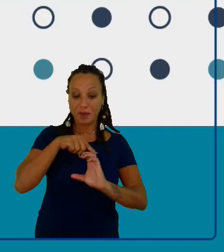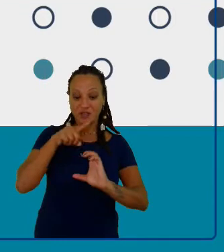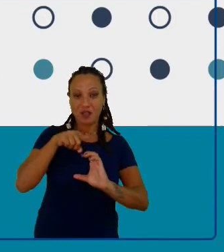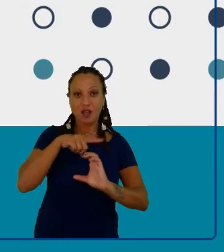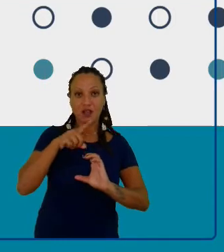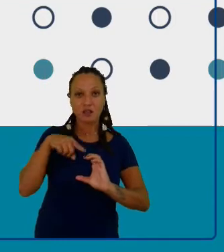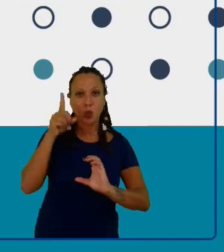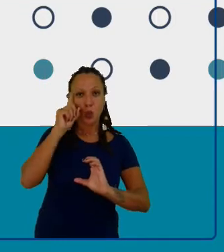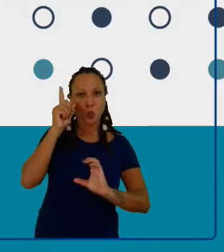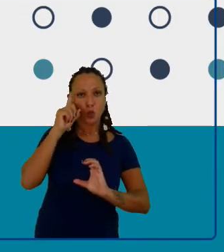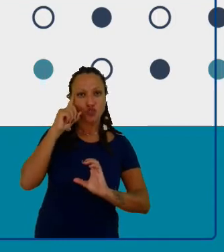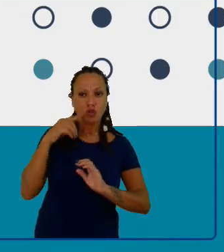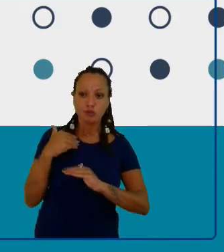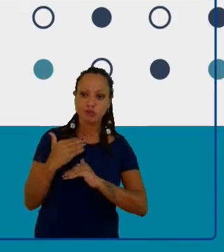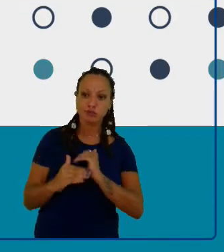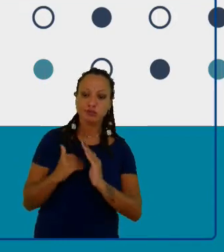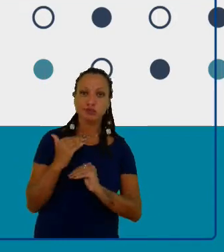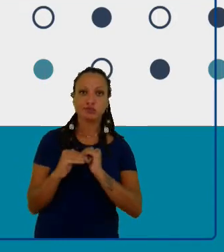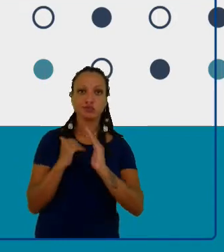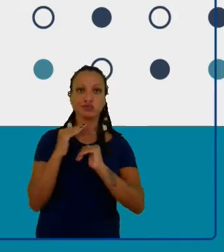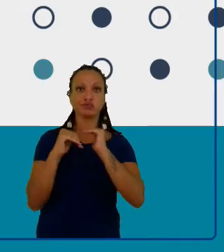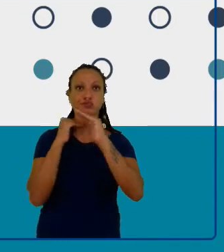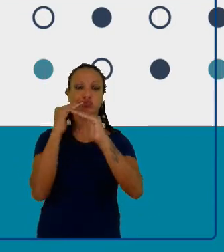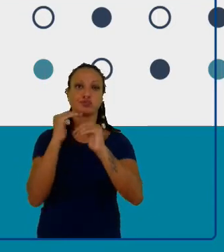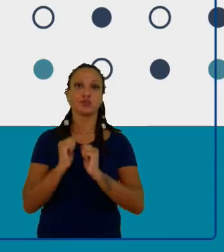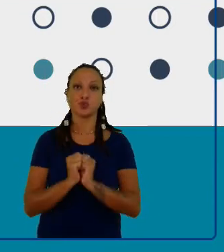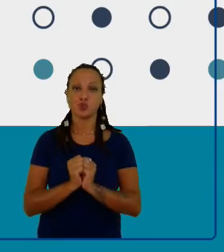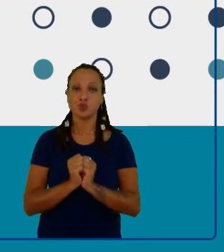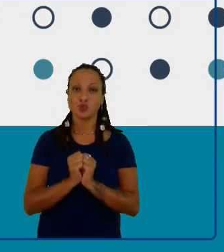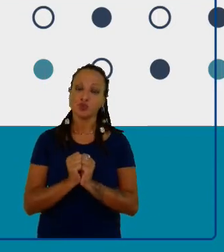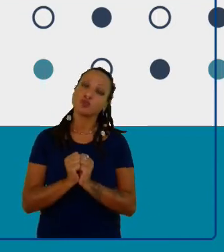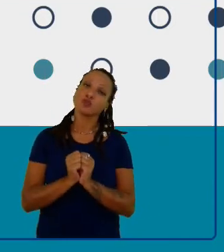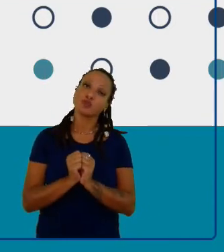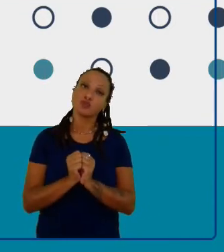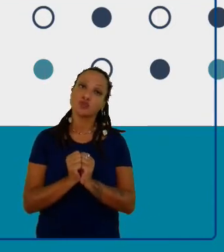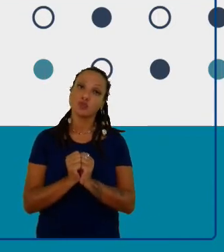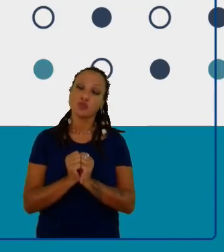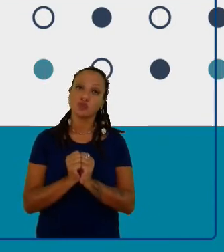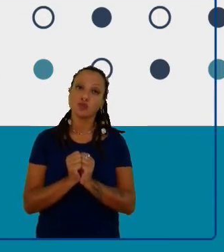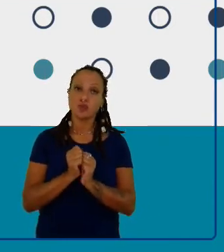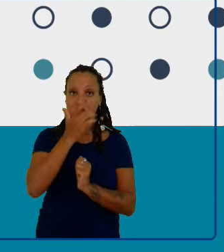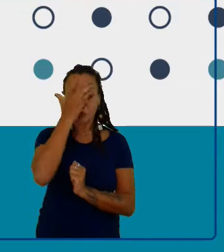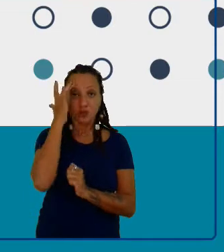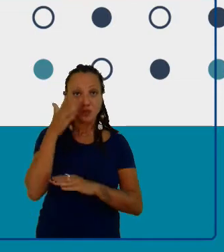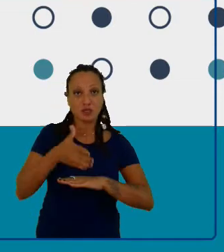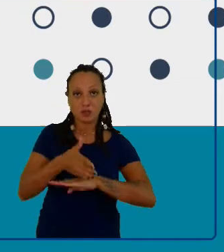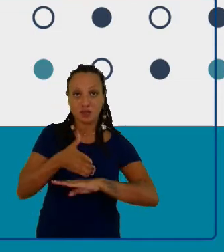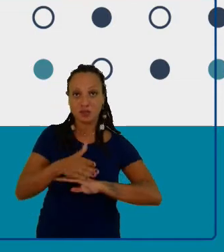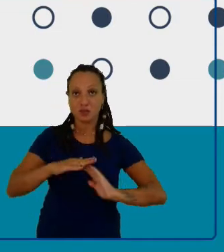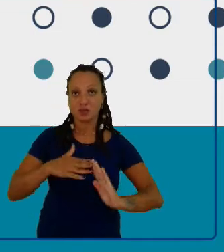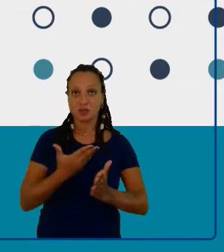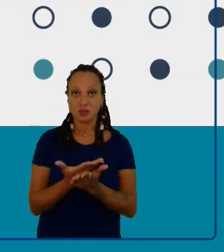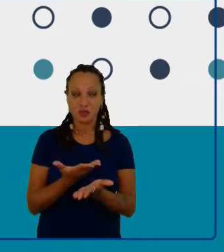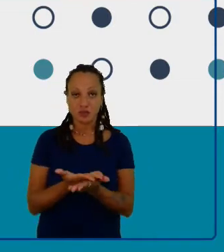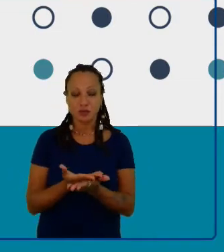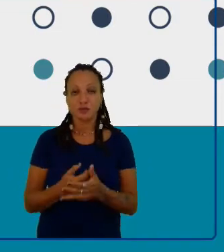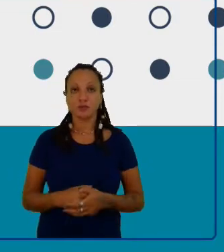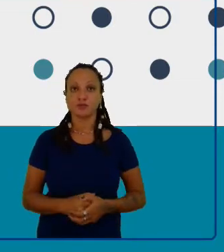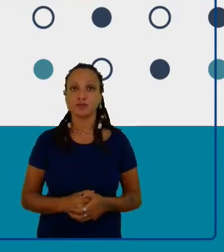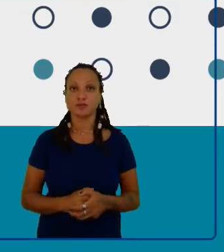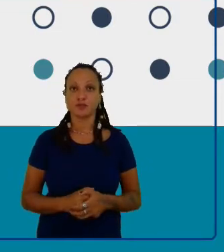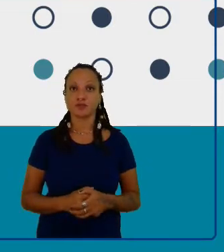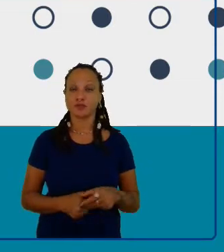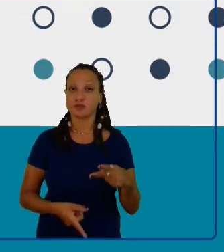aconteça entre todos os que participam desse espaço escolar. Uma segunda